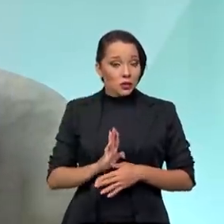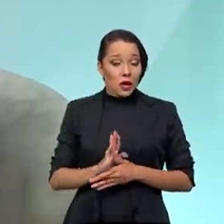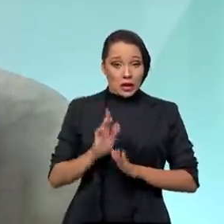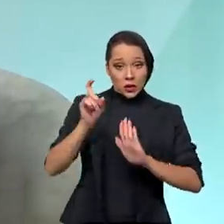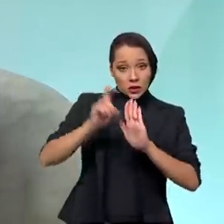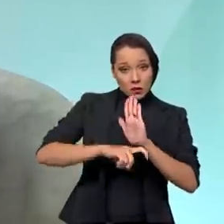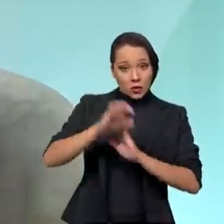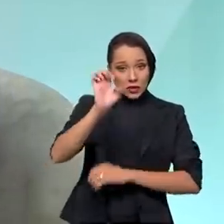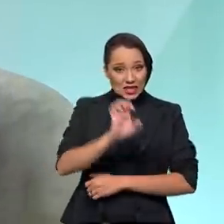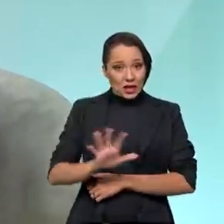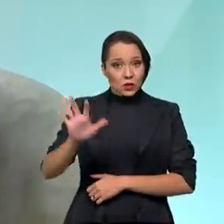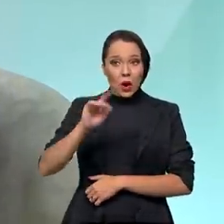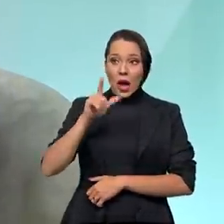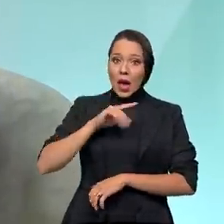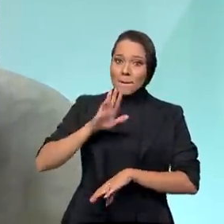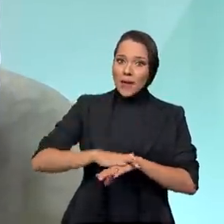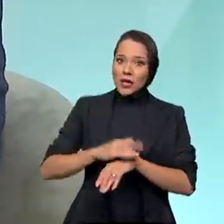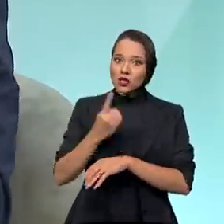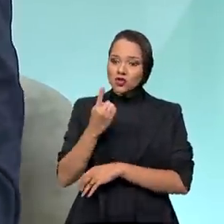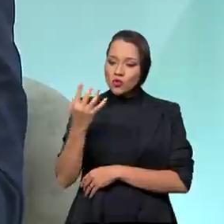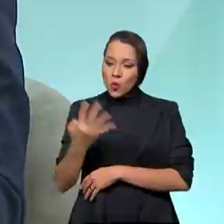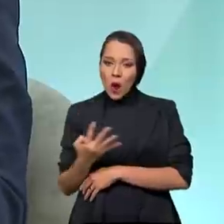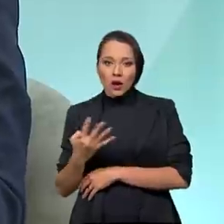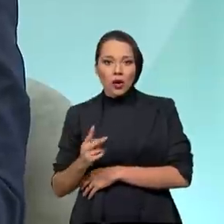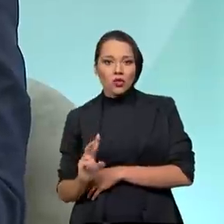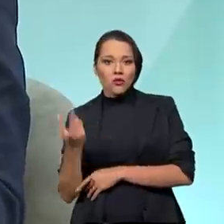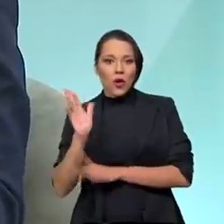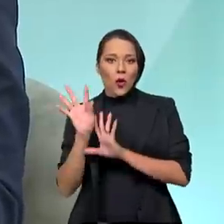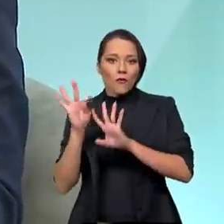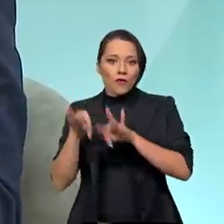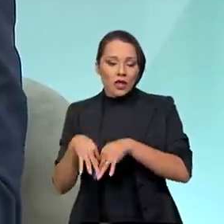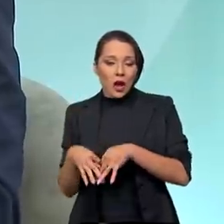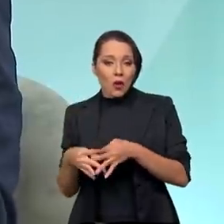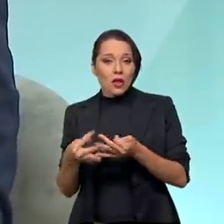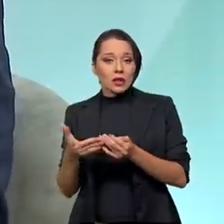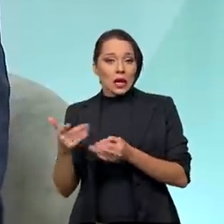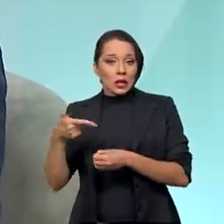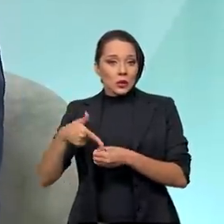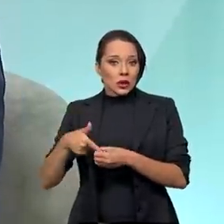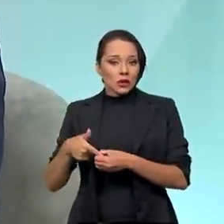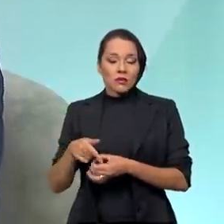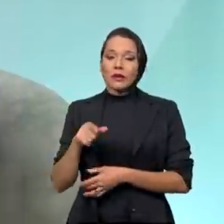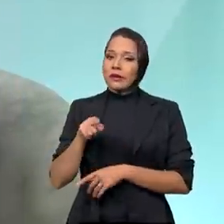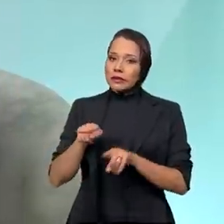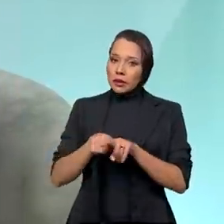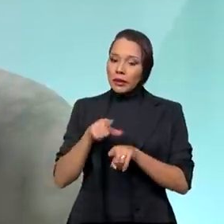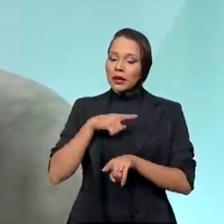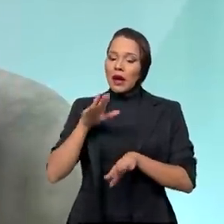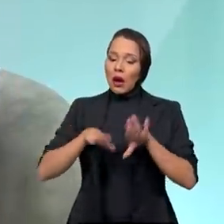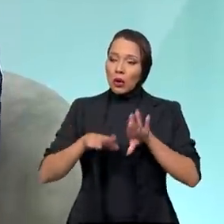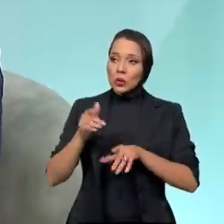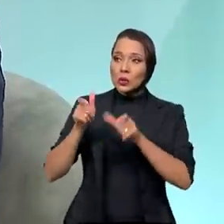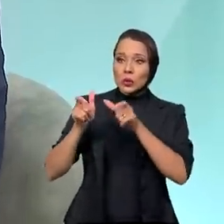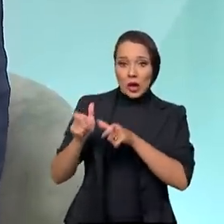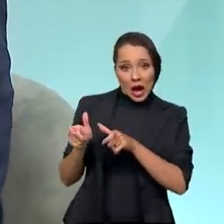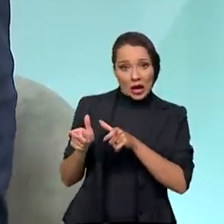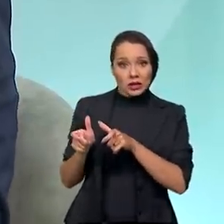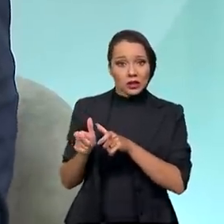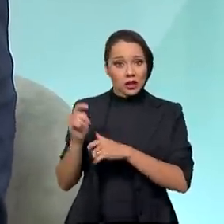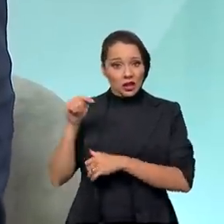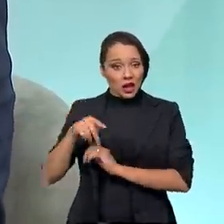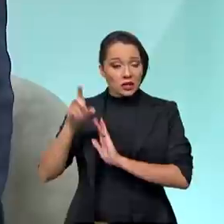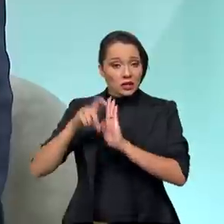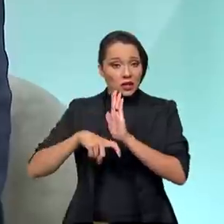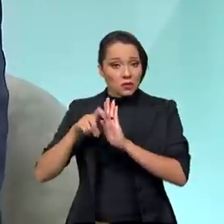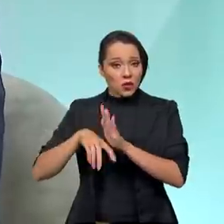o tributo estadual é mais de um quarto do preço final da gasolina. E existem casos em que esse